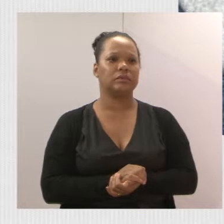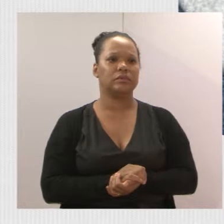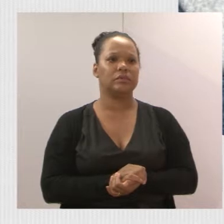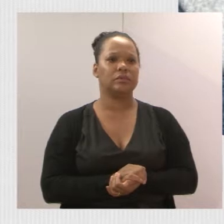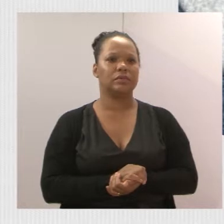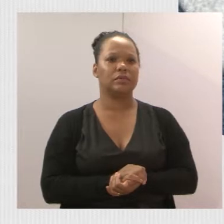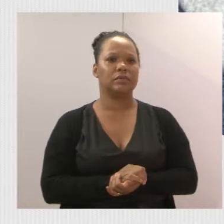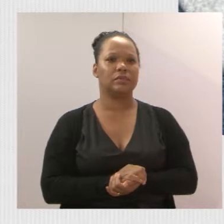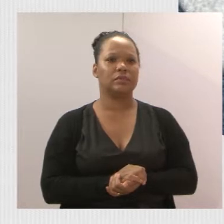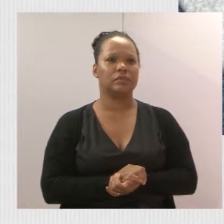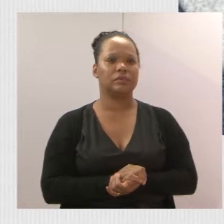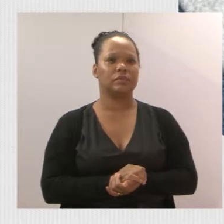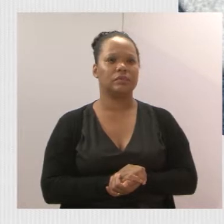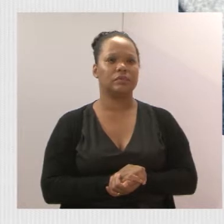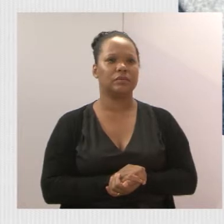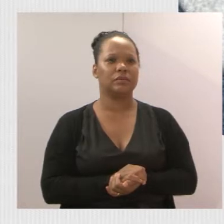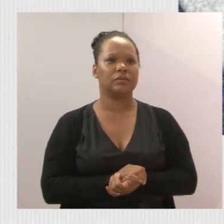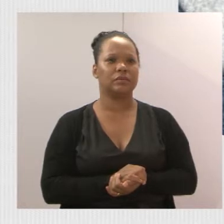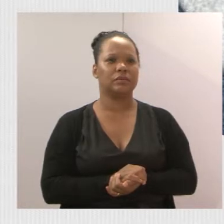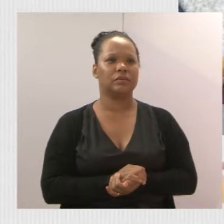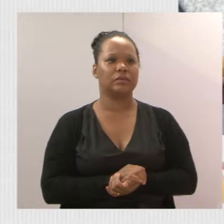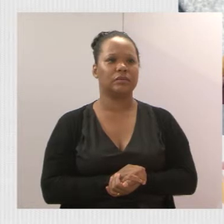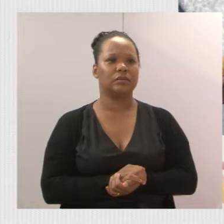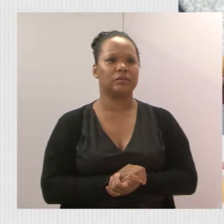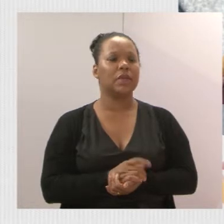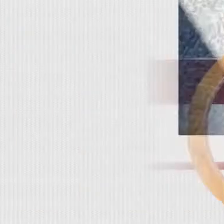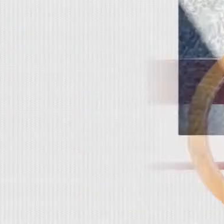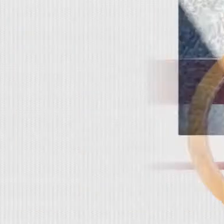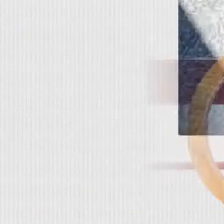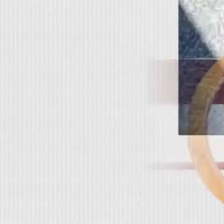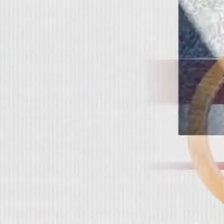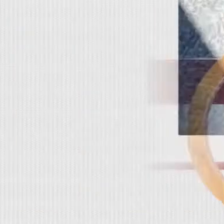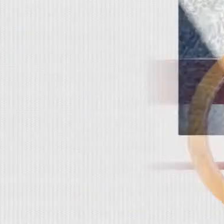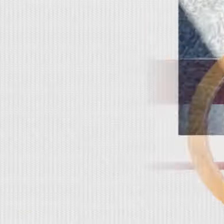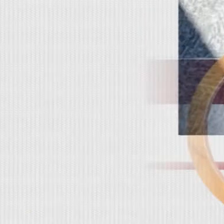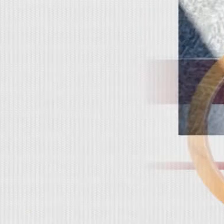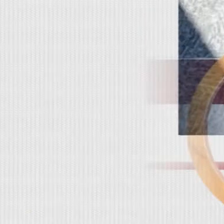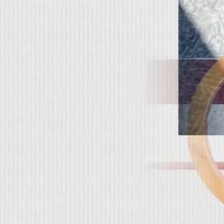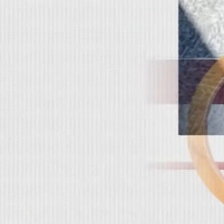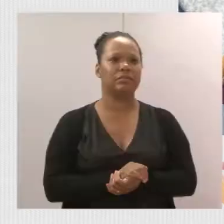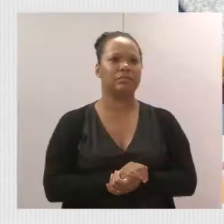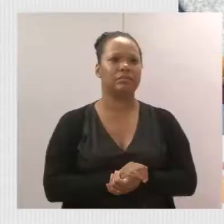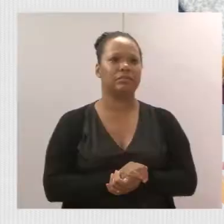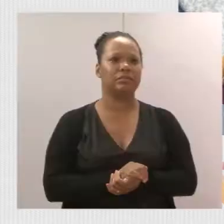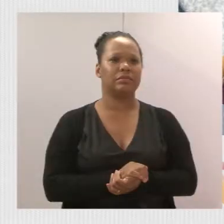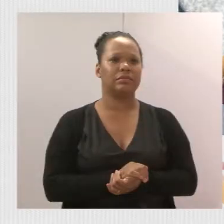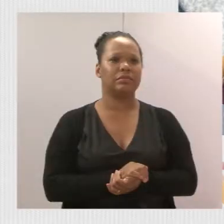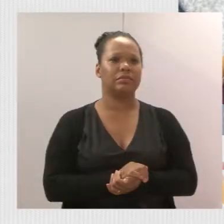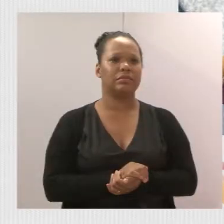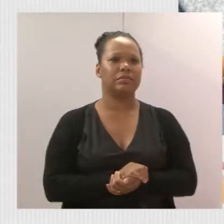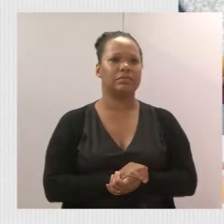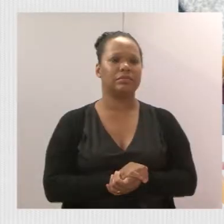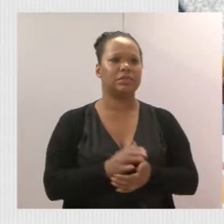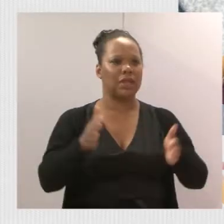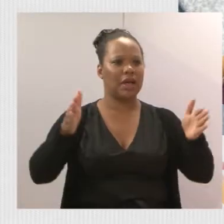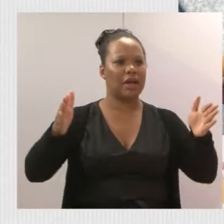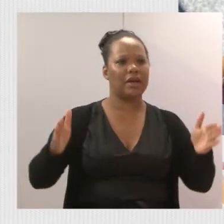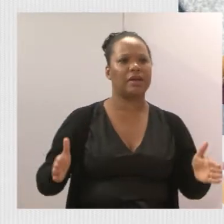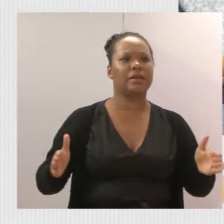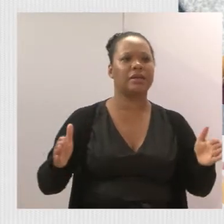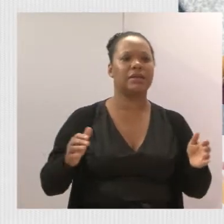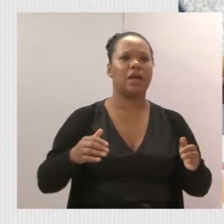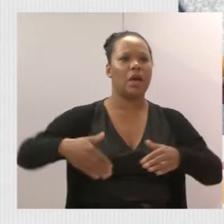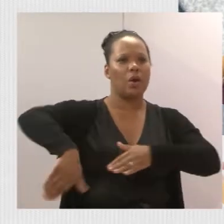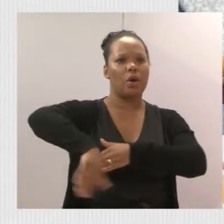Por favor. Solitação atendida, tampa de bueiro, recolocada na